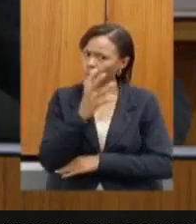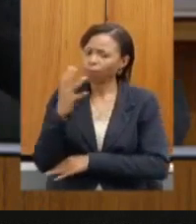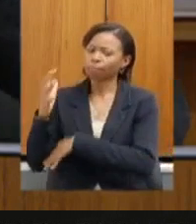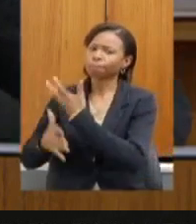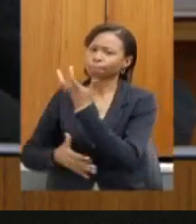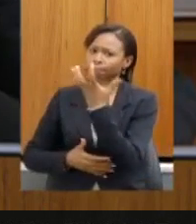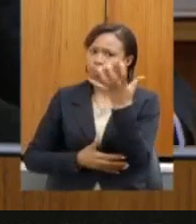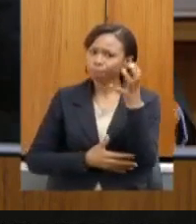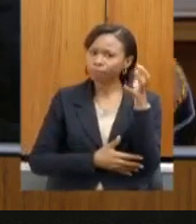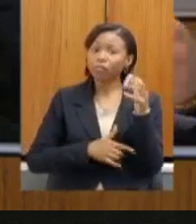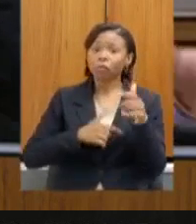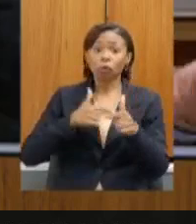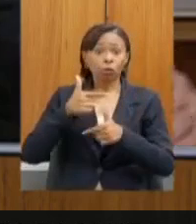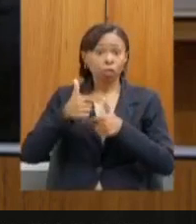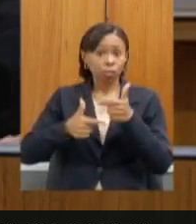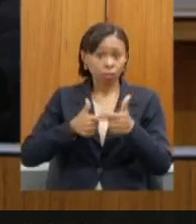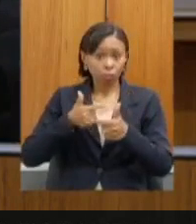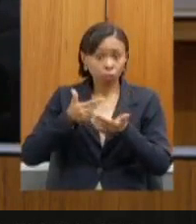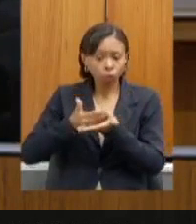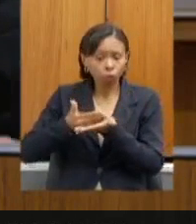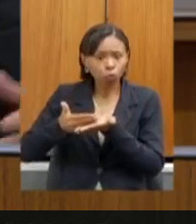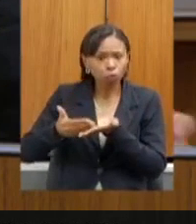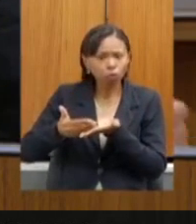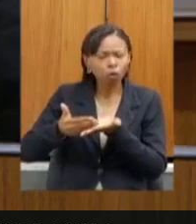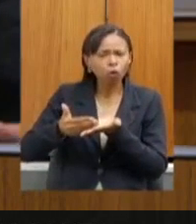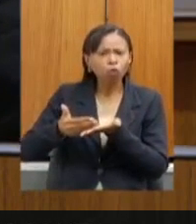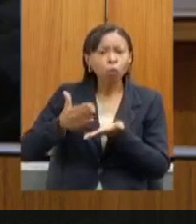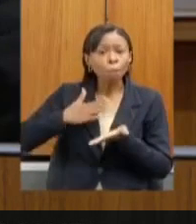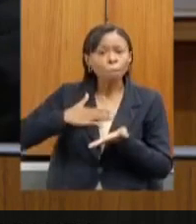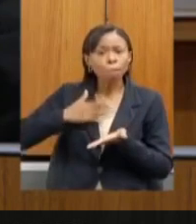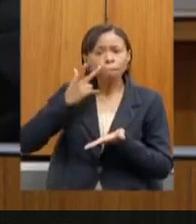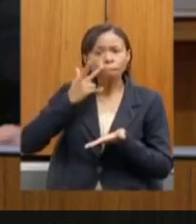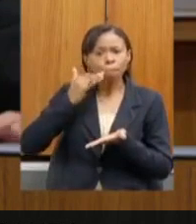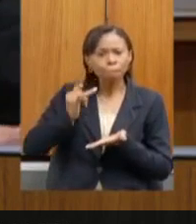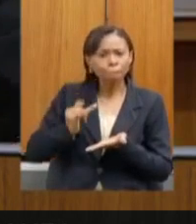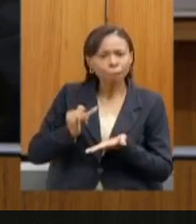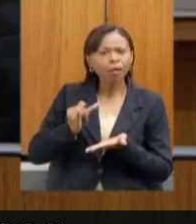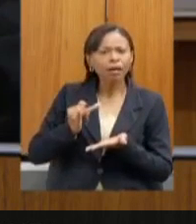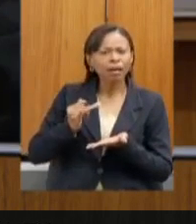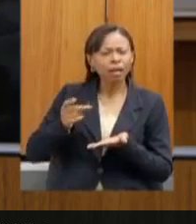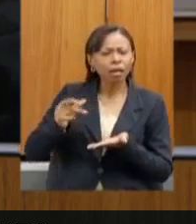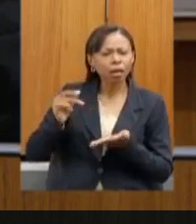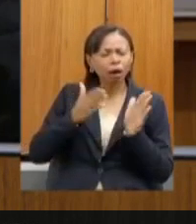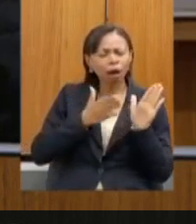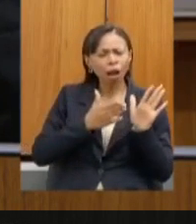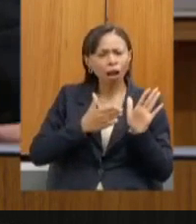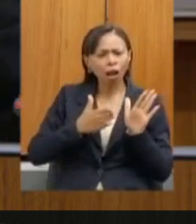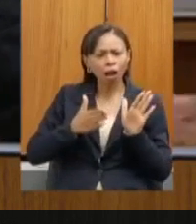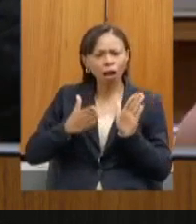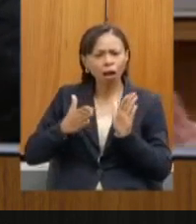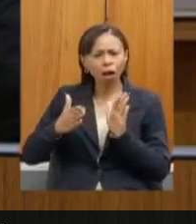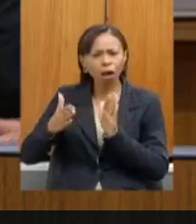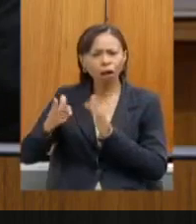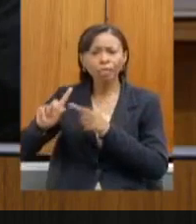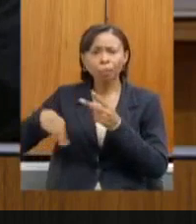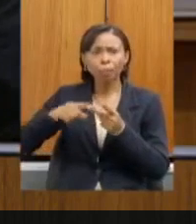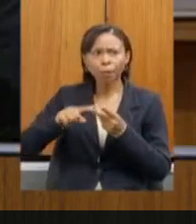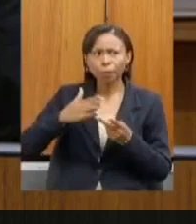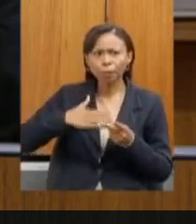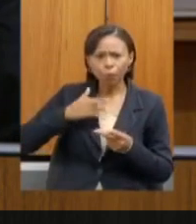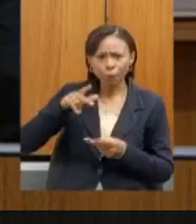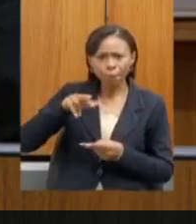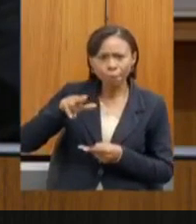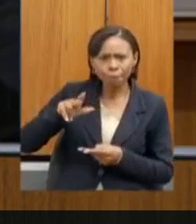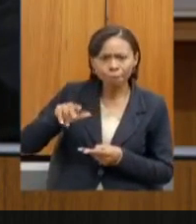esse que começou aí nos dez mandatos do meu pai, sempre defendendo o meio ambiente, o nosso eterno, deputado Zé Santana, depois o meu irmão, o deputado